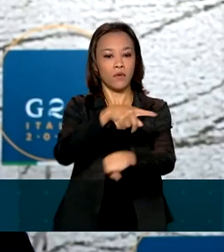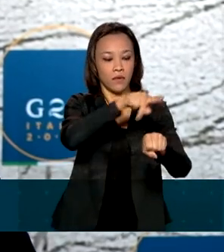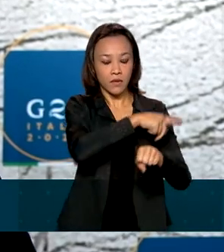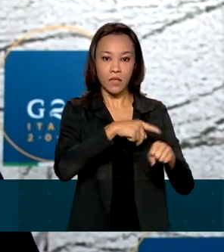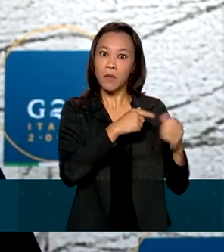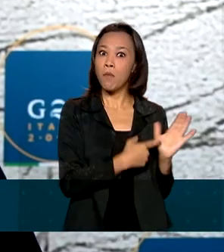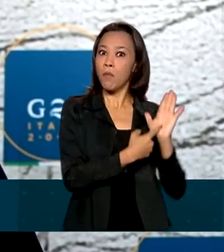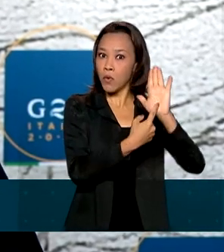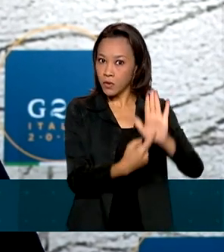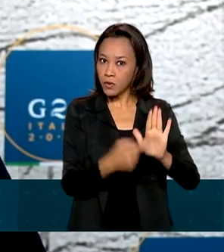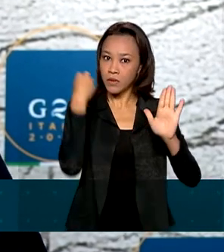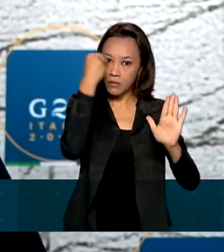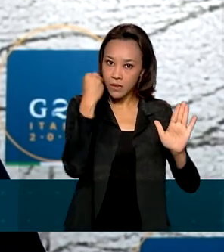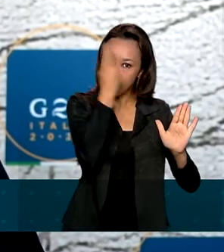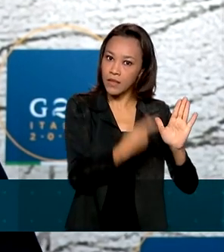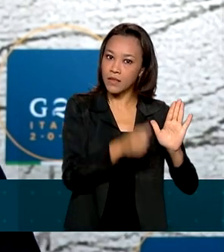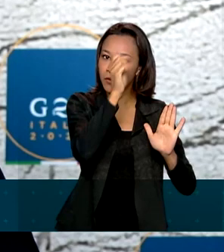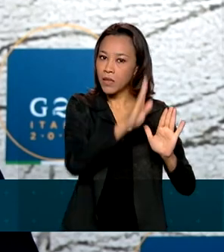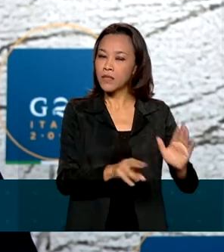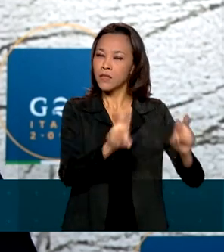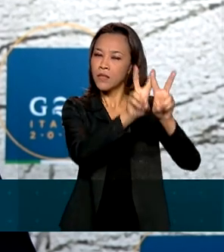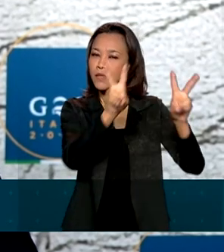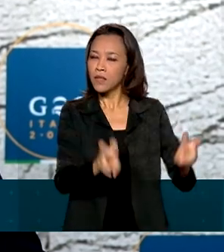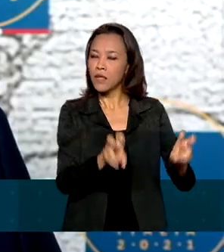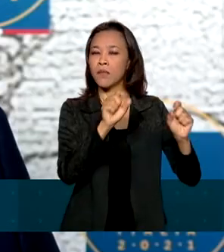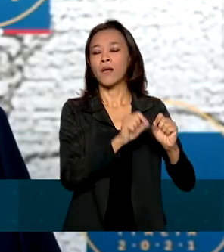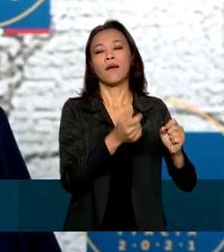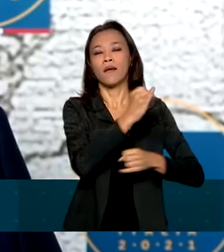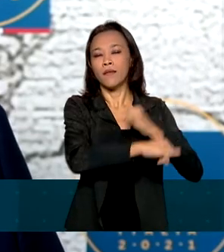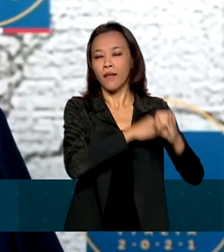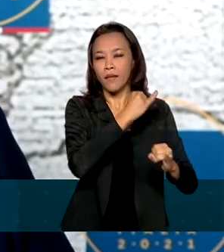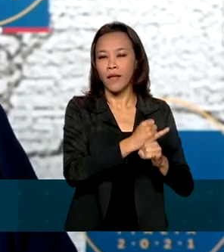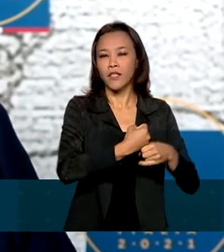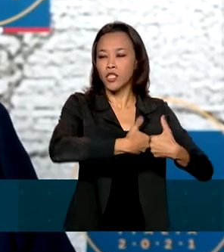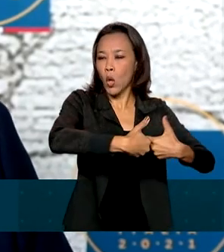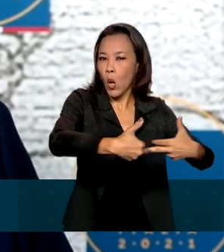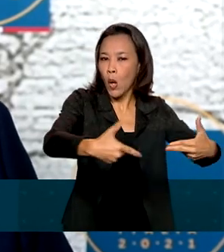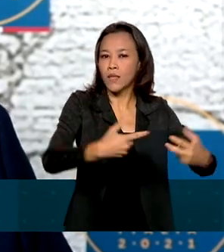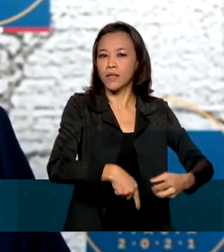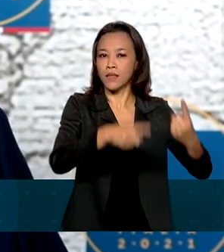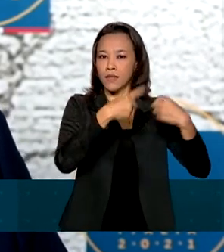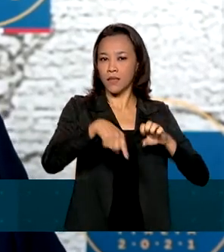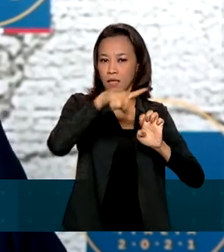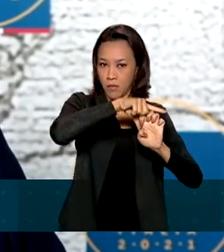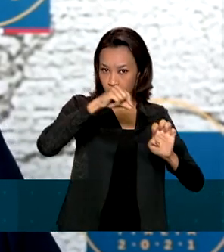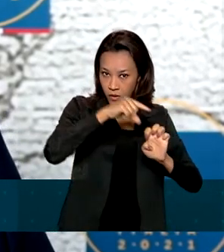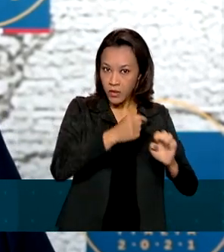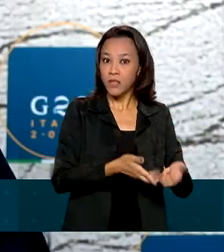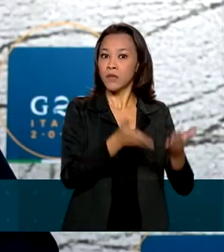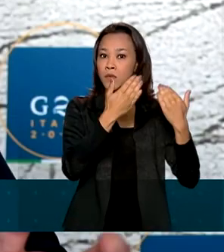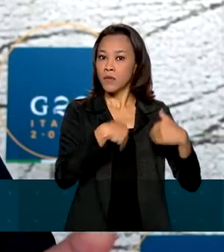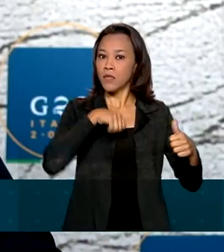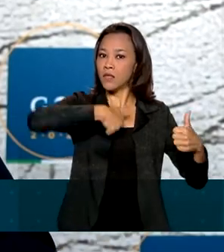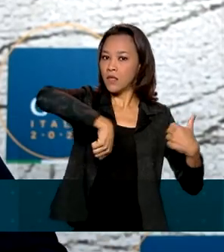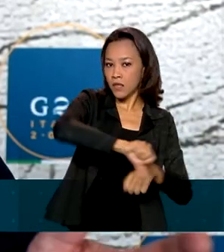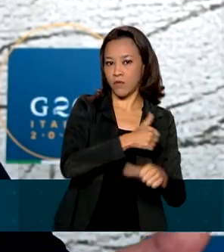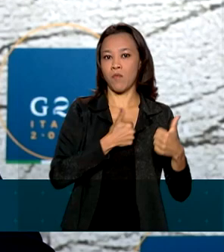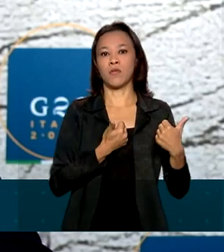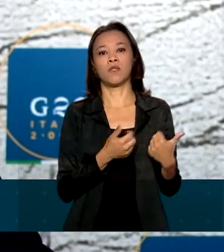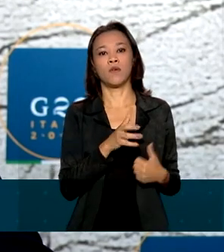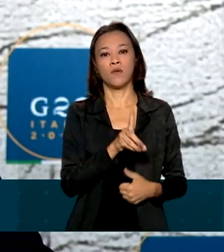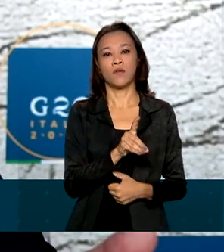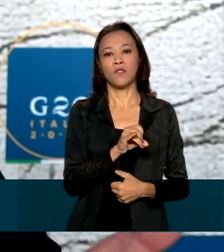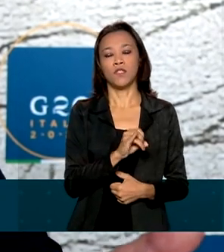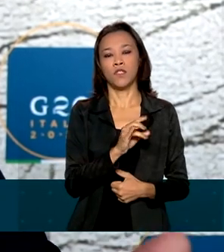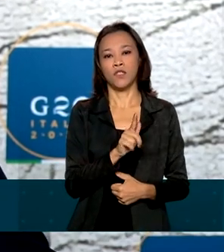as experiências brasileiras em temas como internet das coisas, empreendedorismo e transformação digital. Eu falei em dois